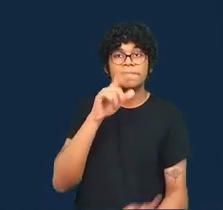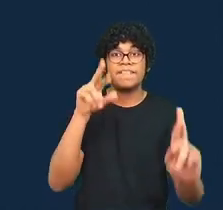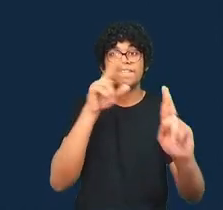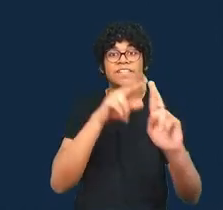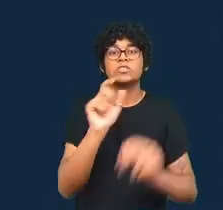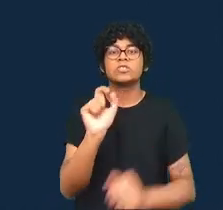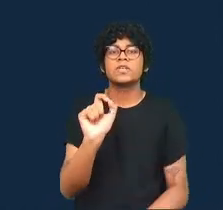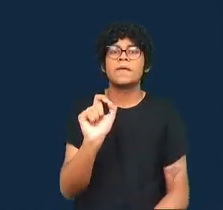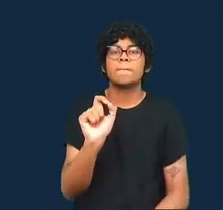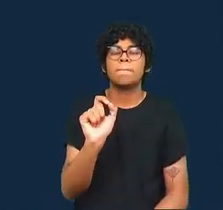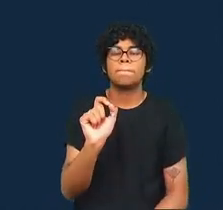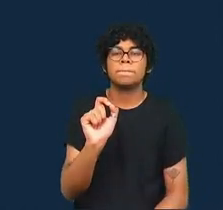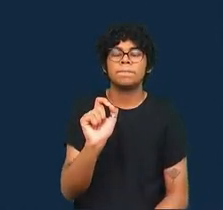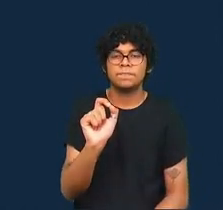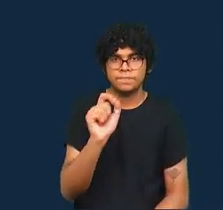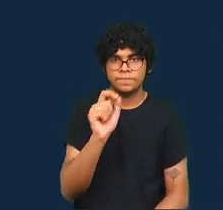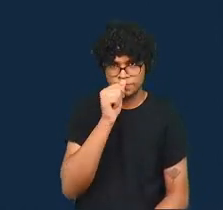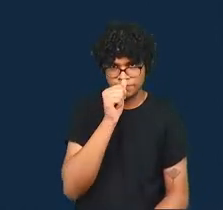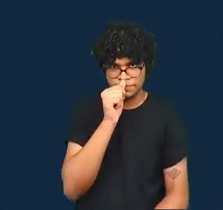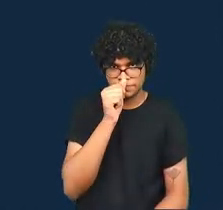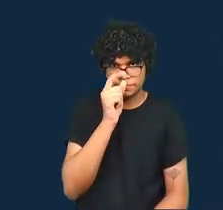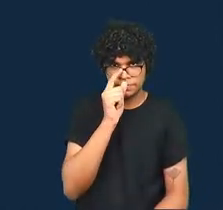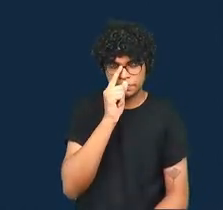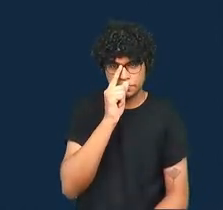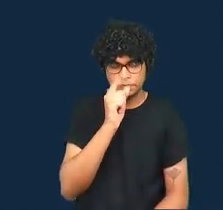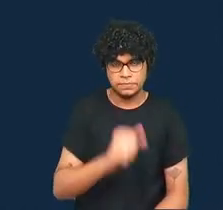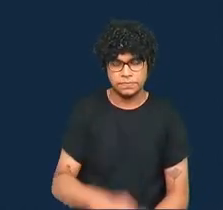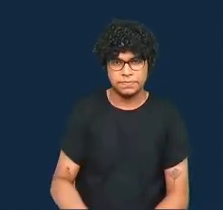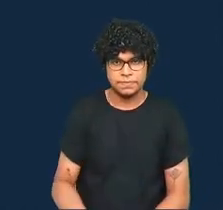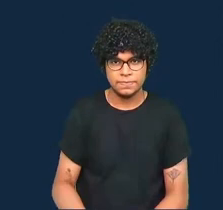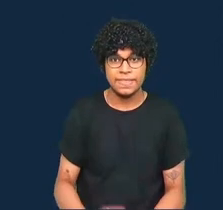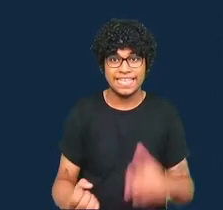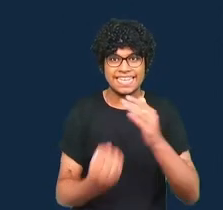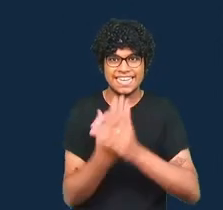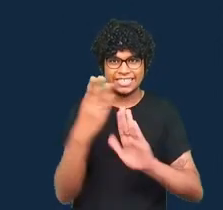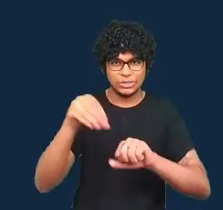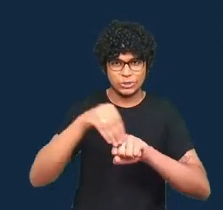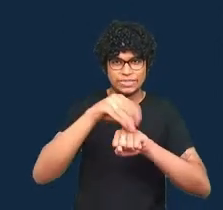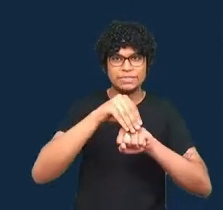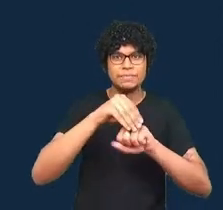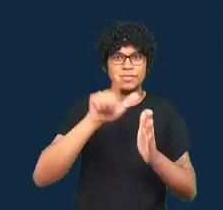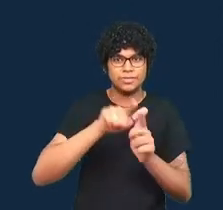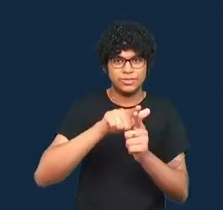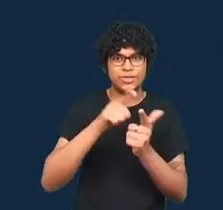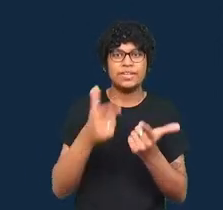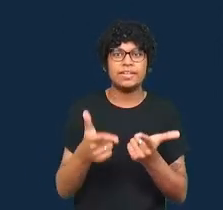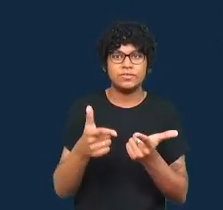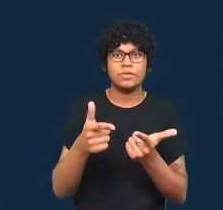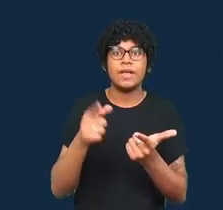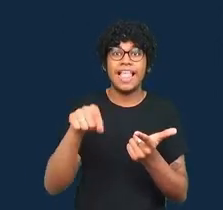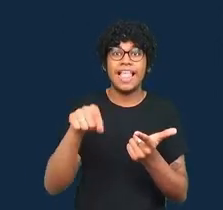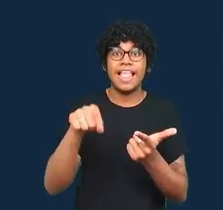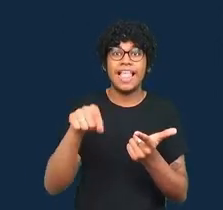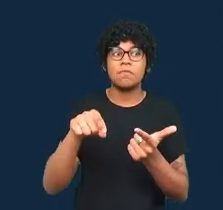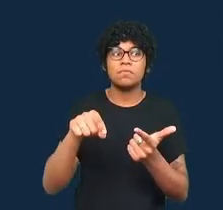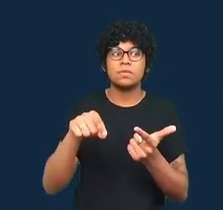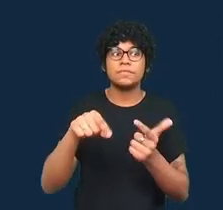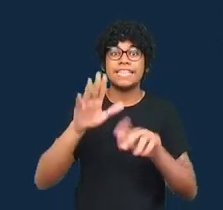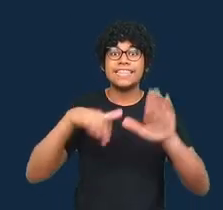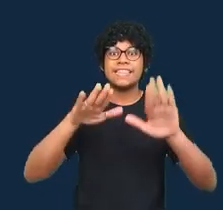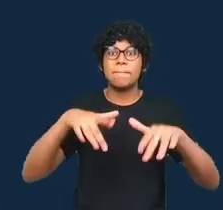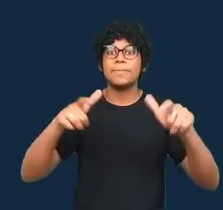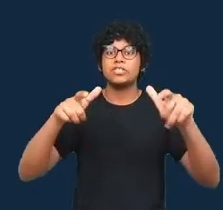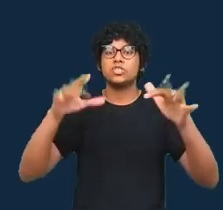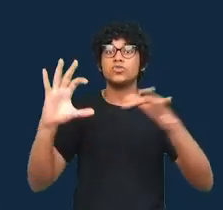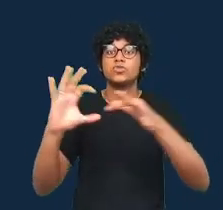conhecimento inclusive o jornalístico está embutido num contexto específico que isso tem implicações